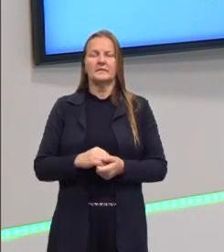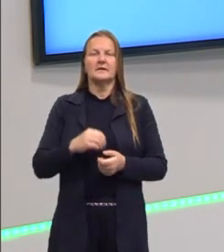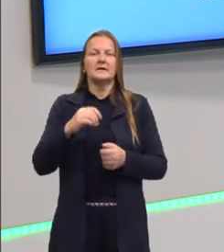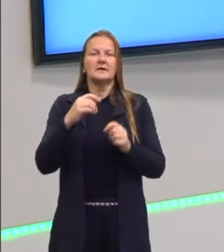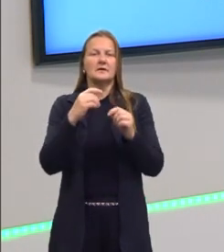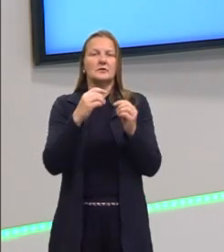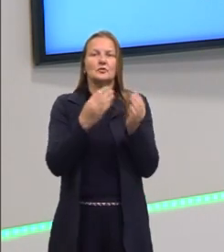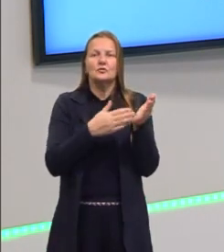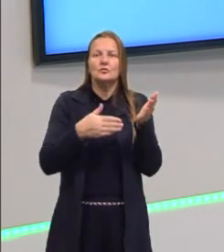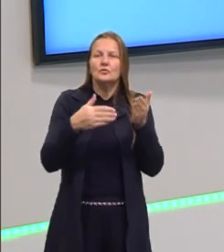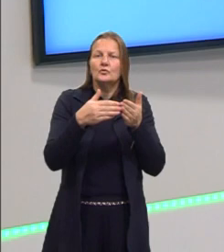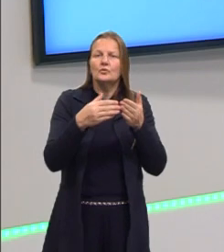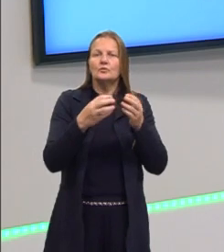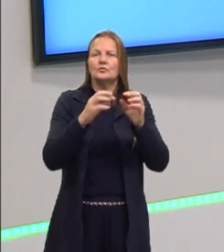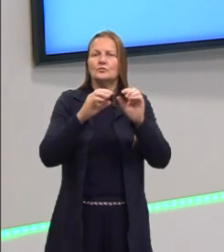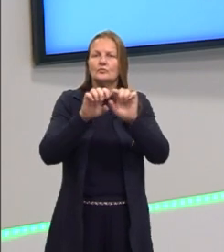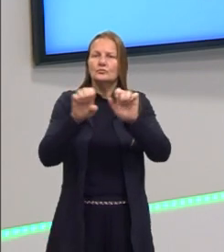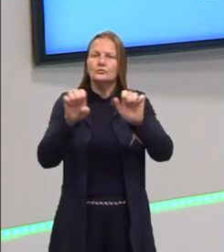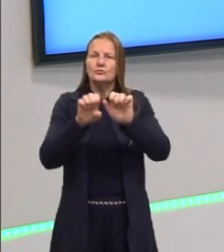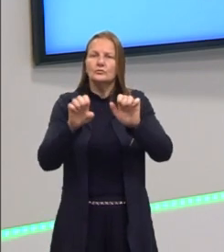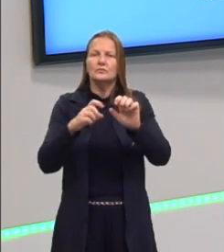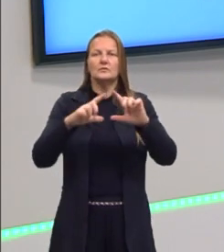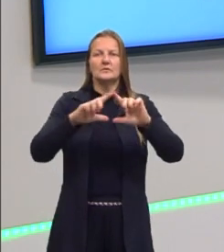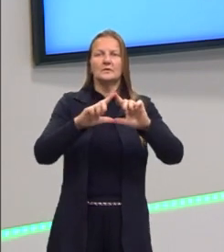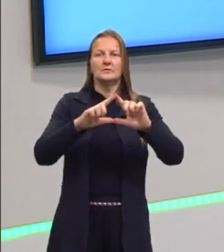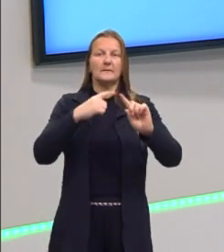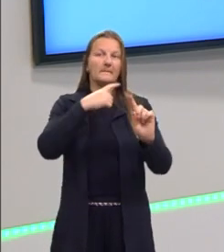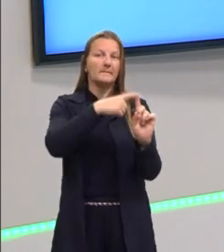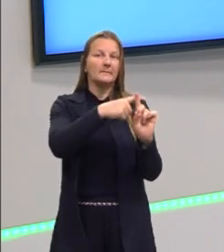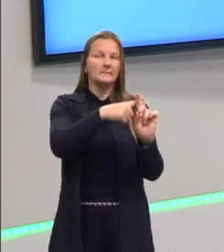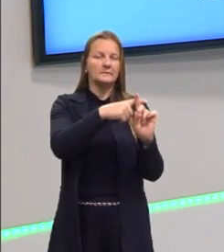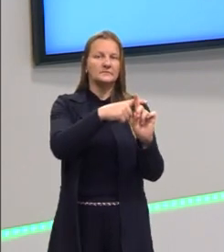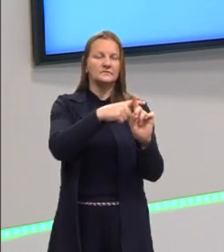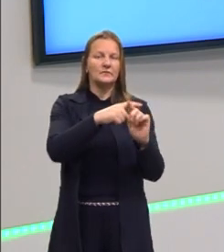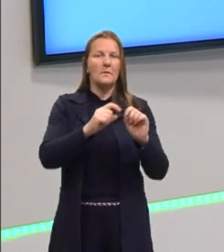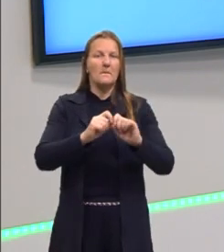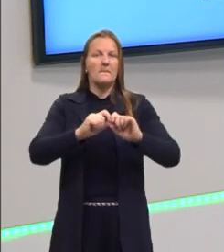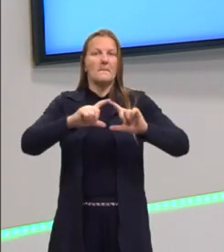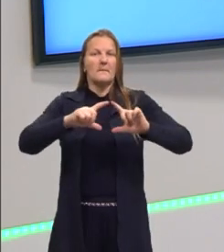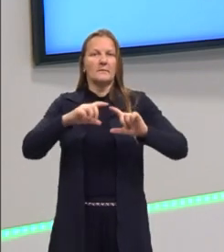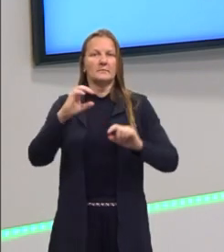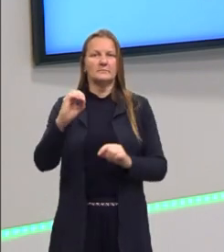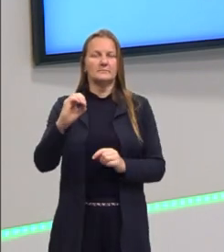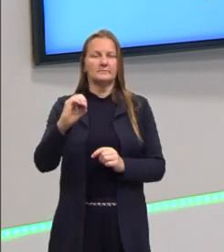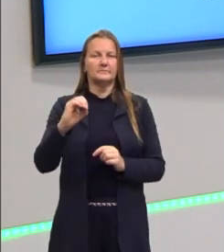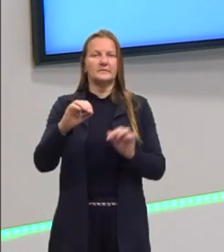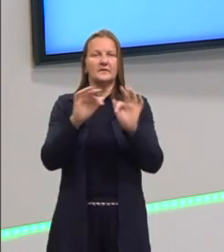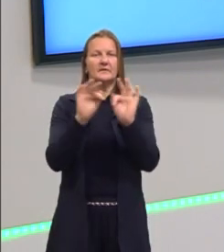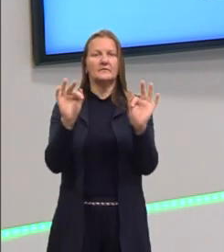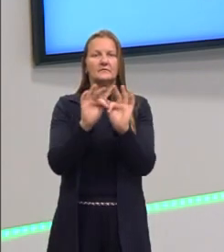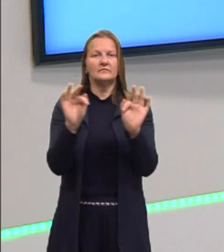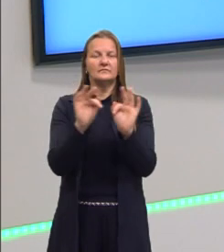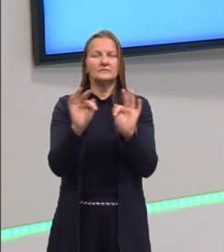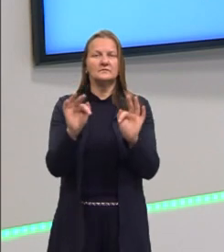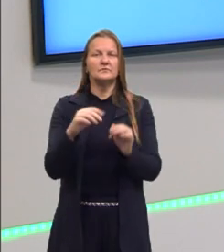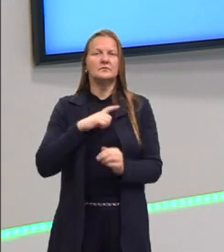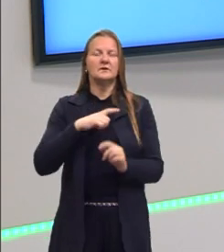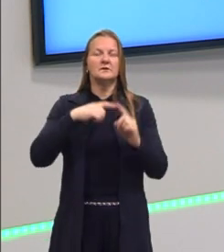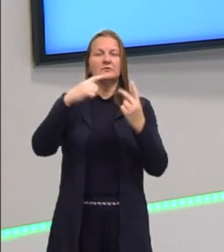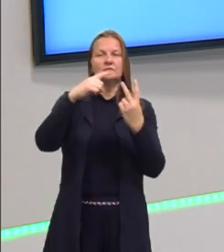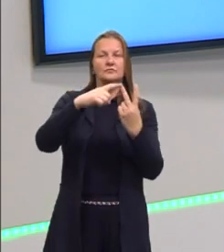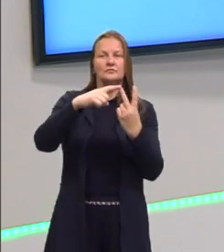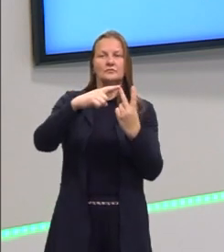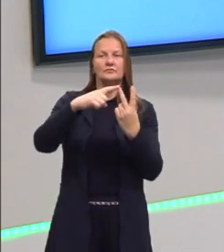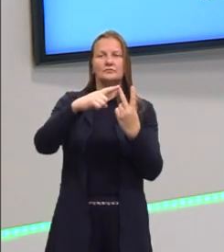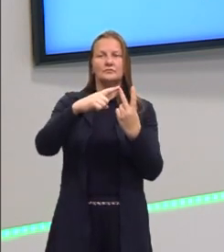c, o delta for um número positivo ou for um número maior do que zero, a função, ela vai ter duas raízes